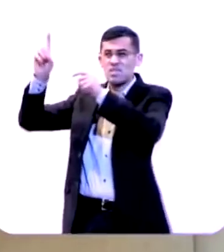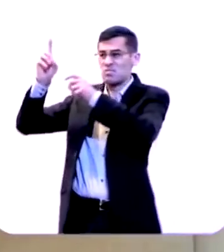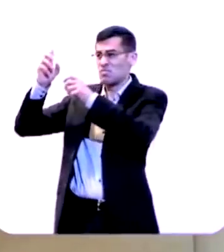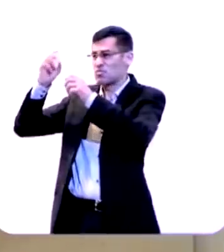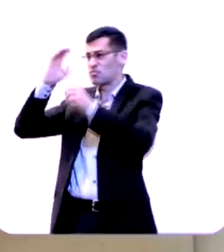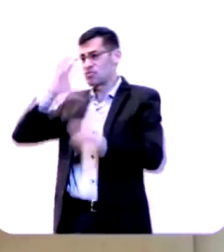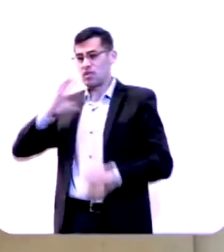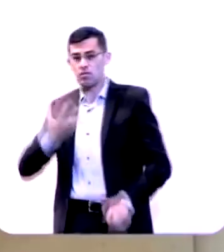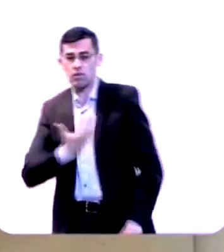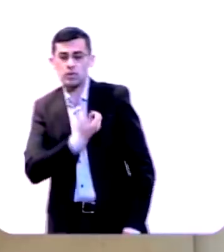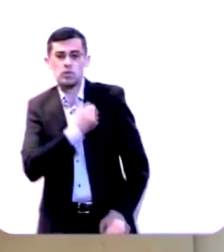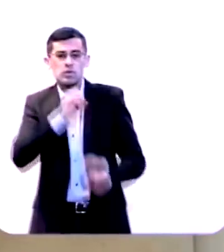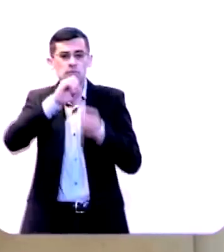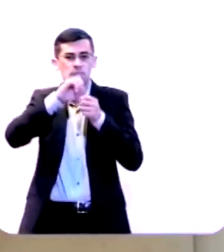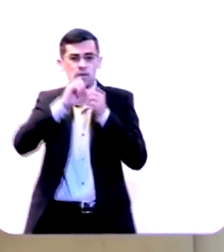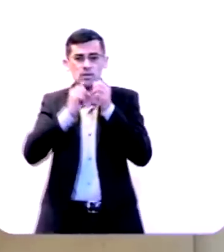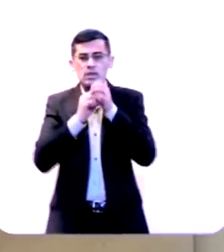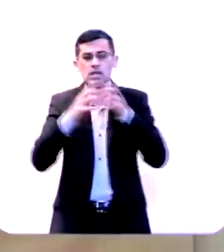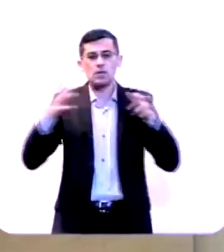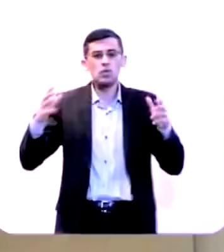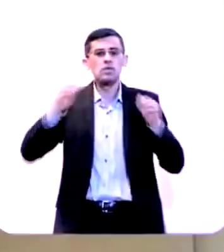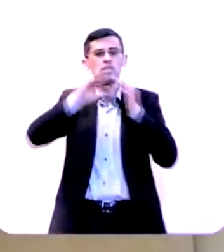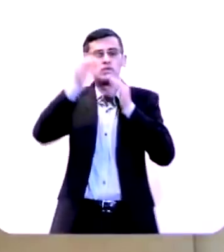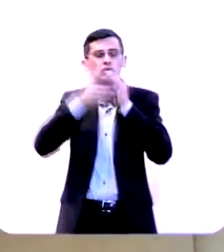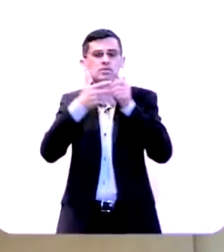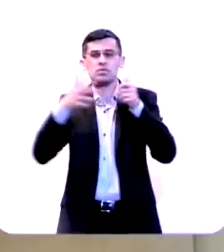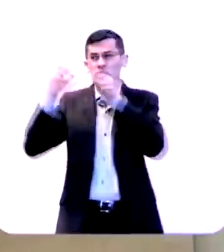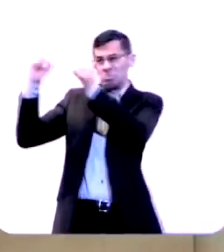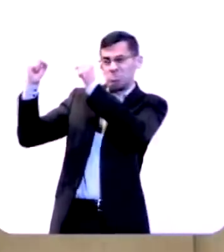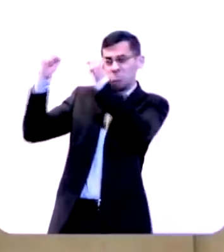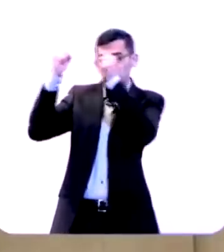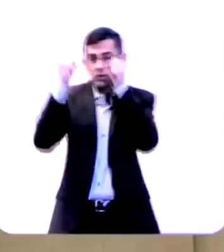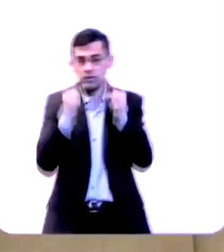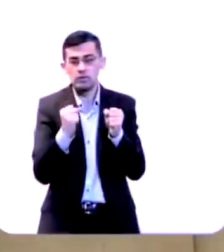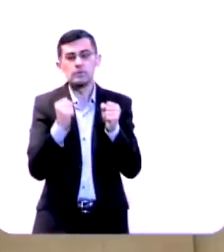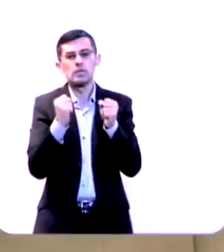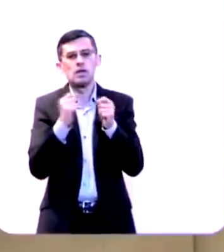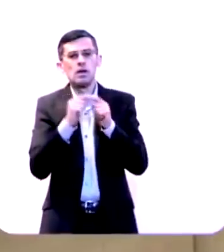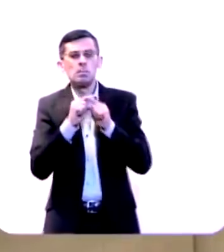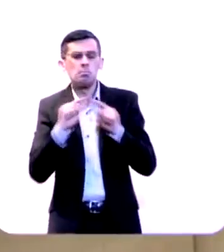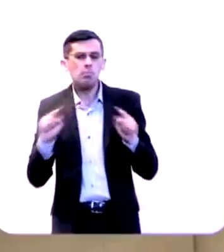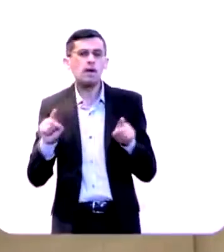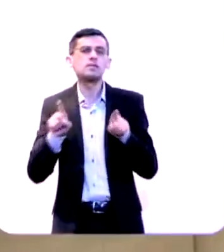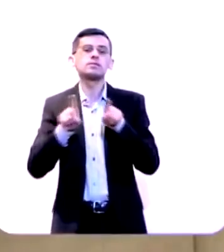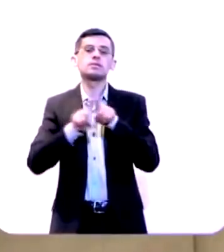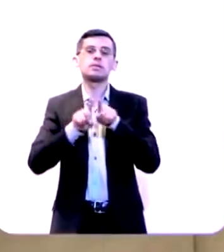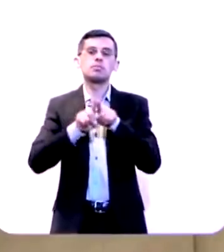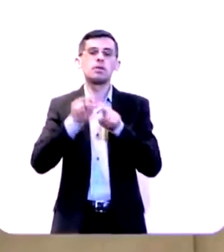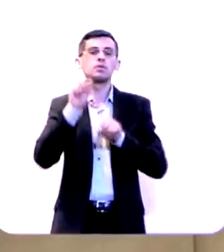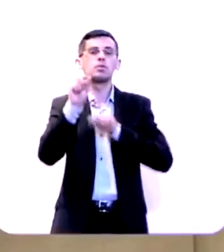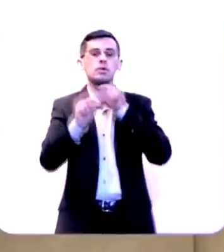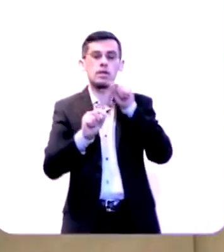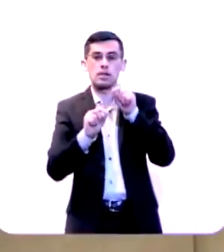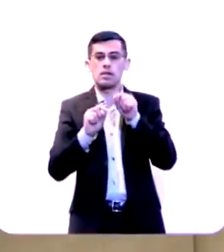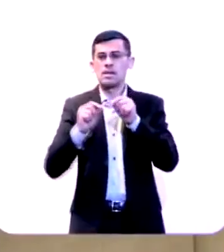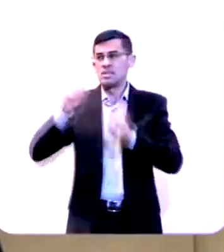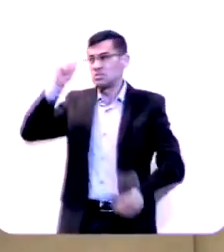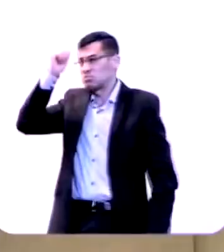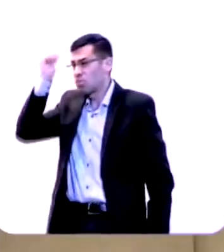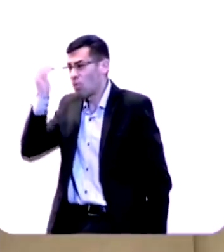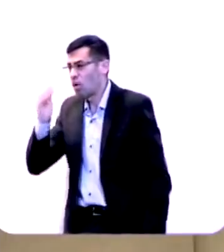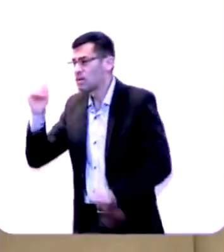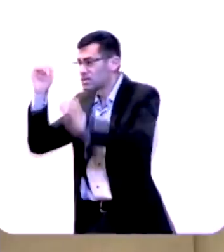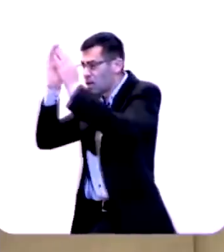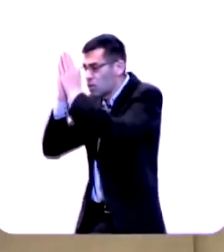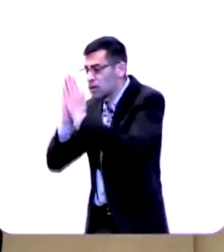salvador porque ele é o criador porque ele é o todo poderoso mas não para só nessa atitude de devoção